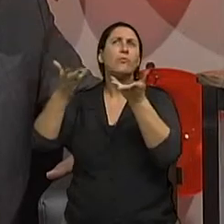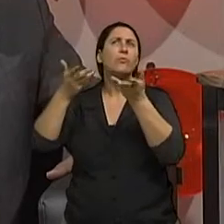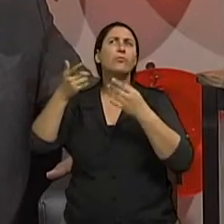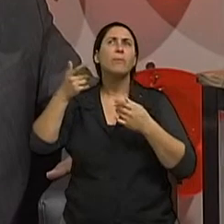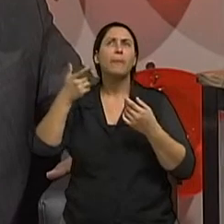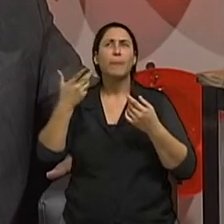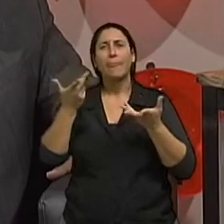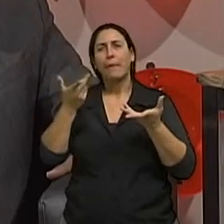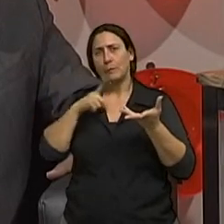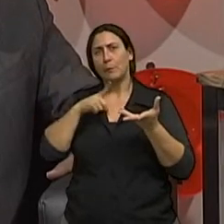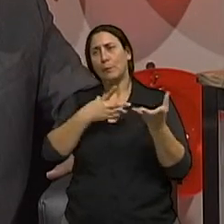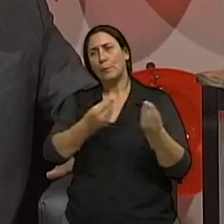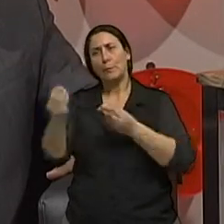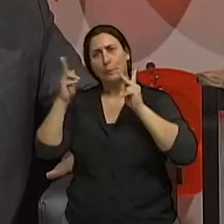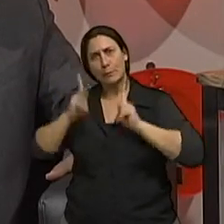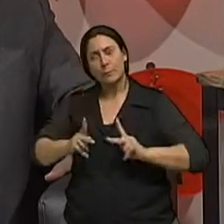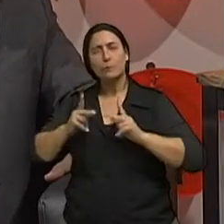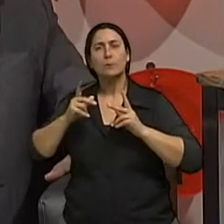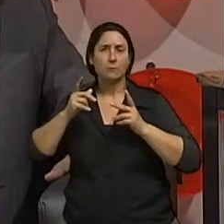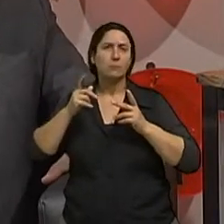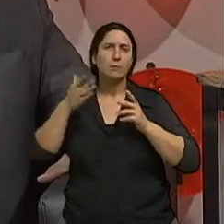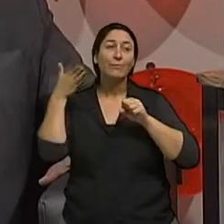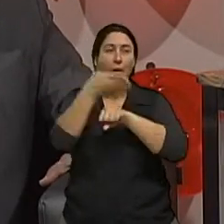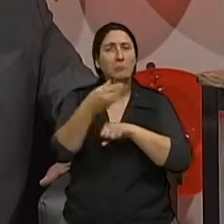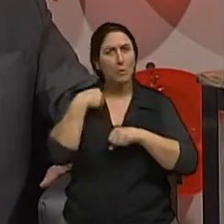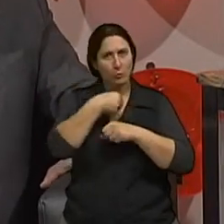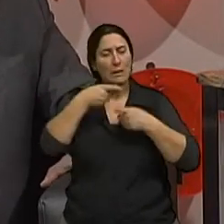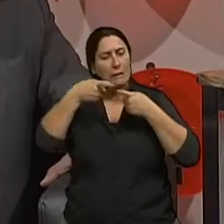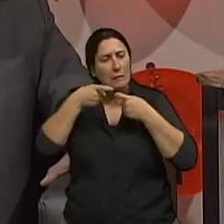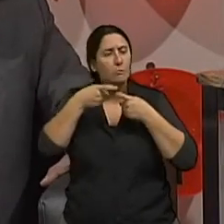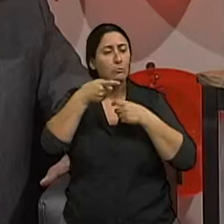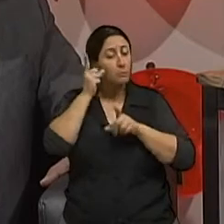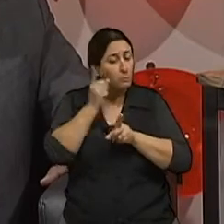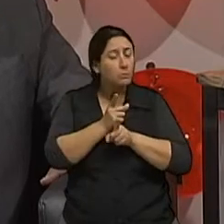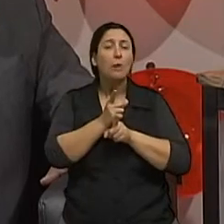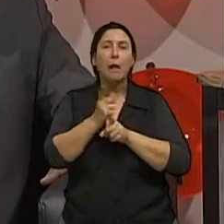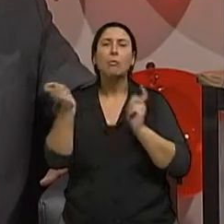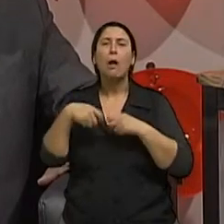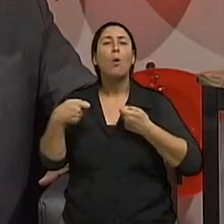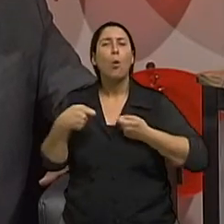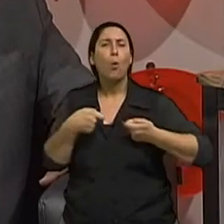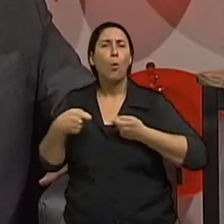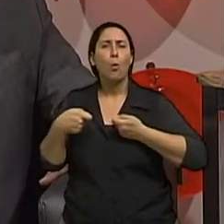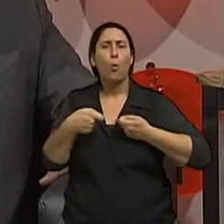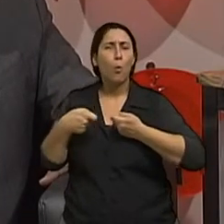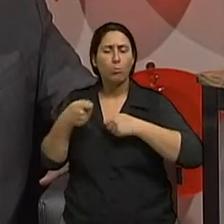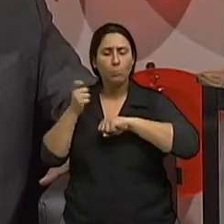oncologia clínica que permite um melhor controle com menor